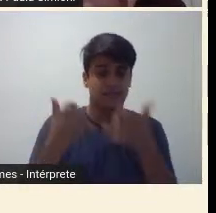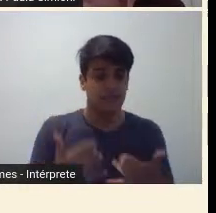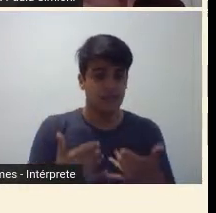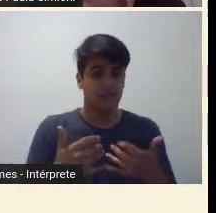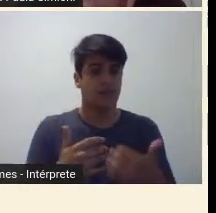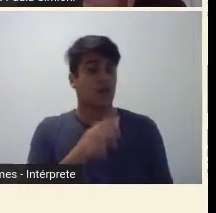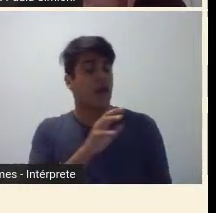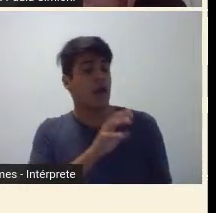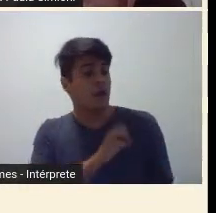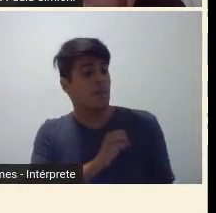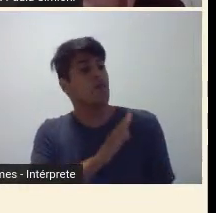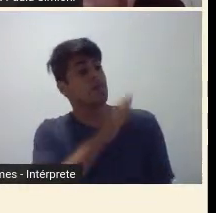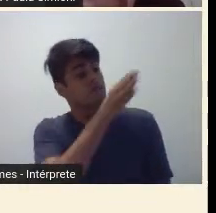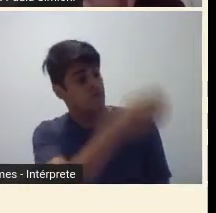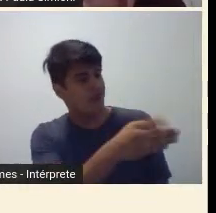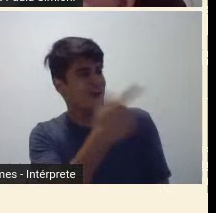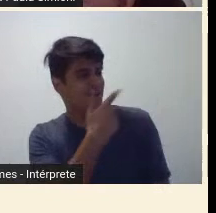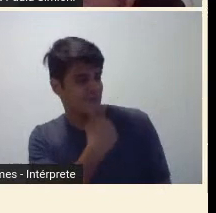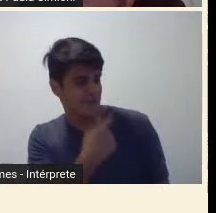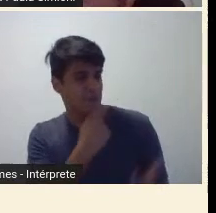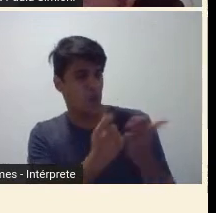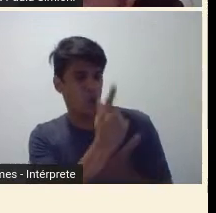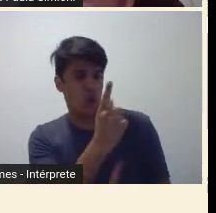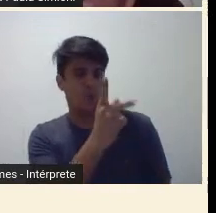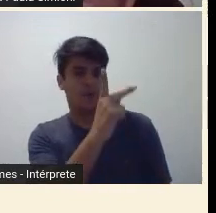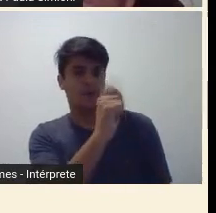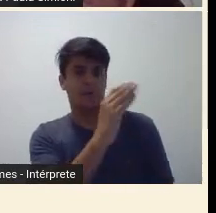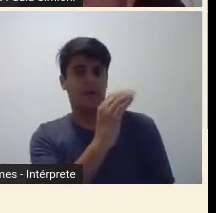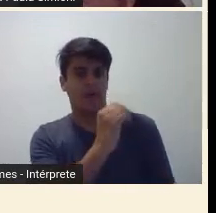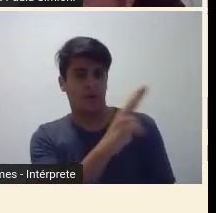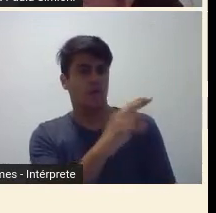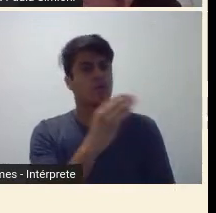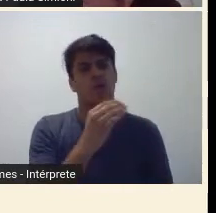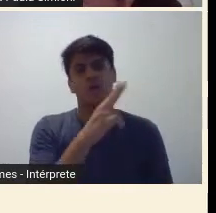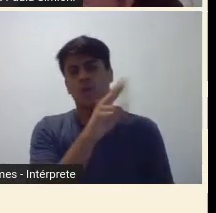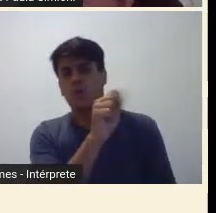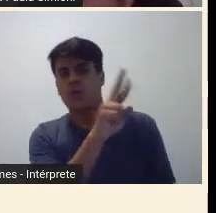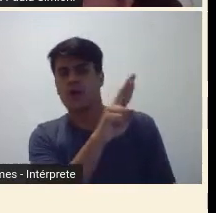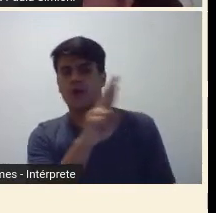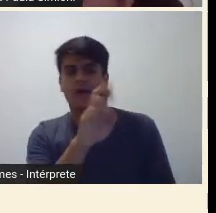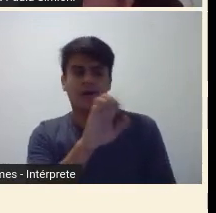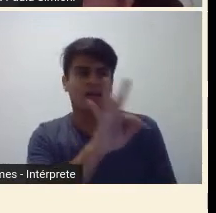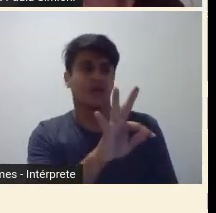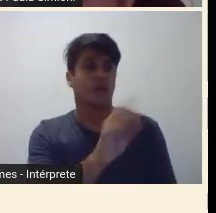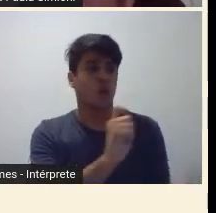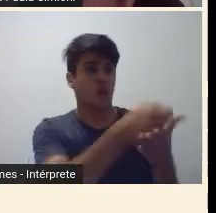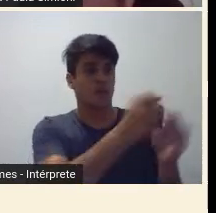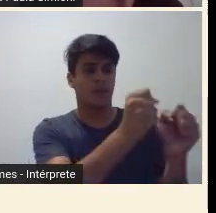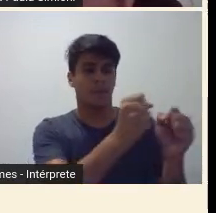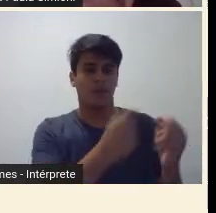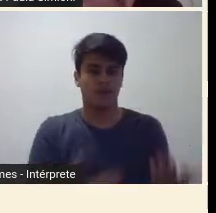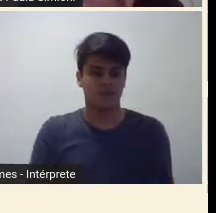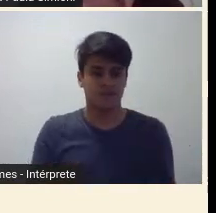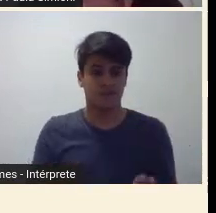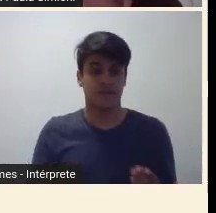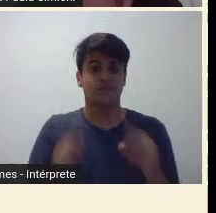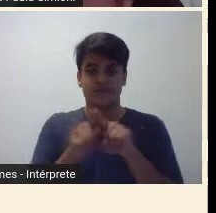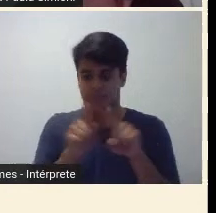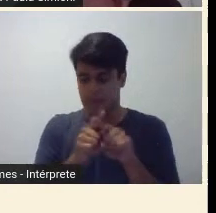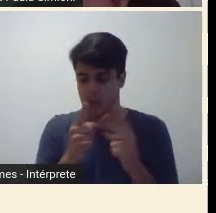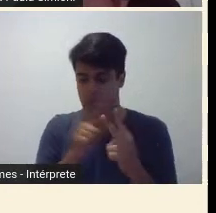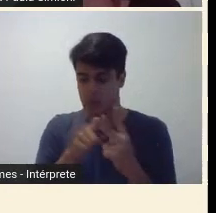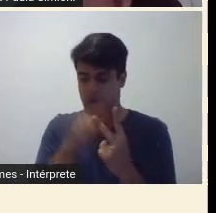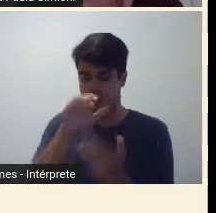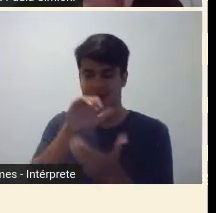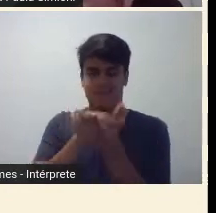a Patu, compre roupas de Patu, compre roupas de Poiré. Então, existe aí uma, inclusive no casal, né, um projeto